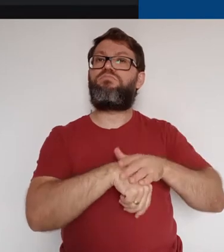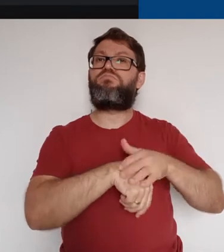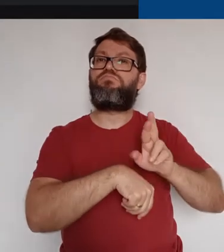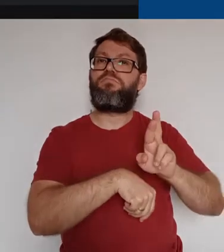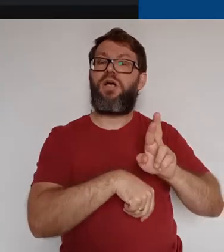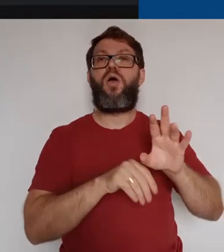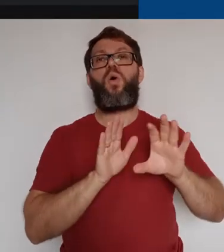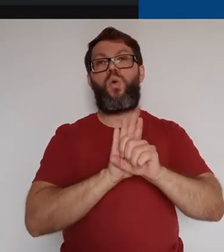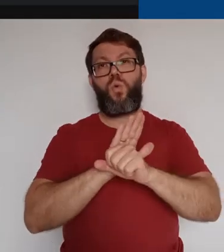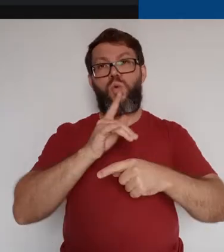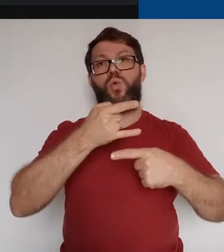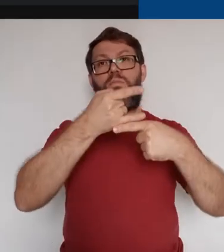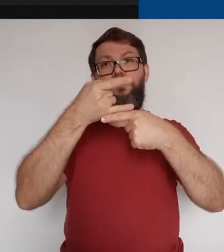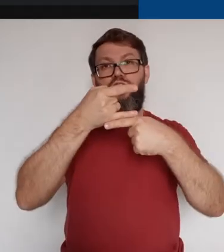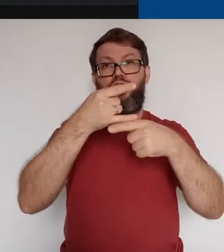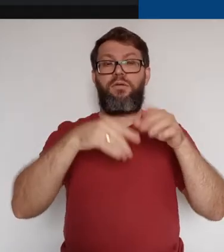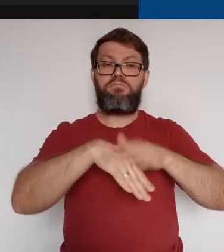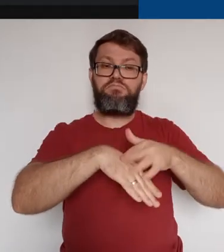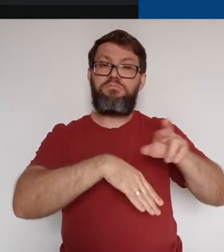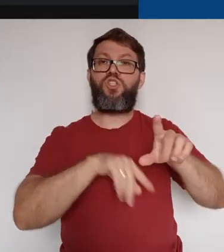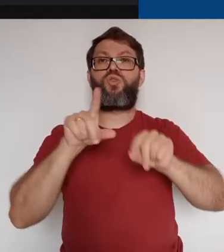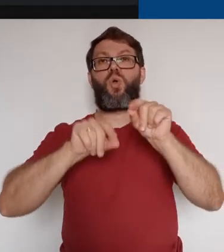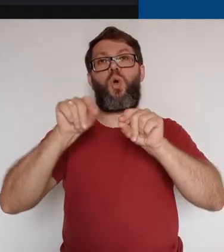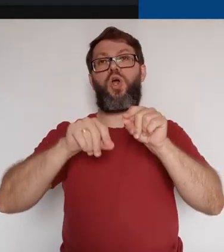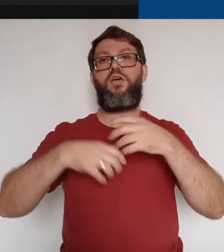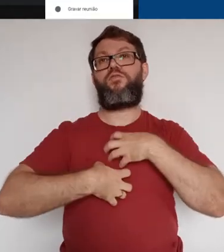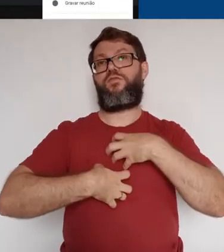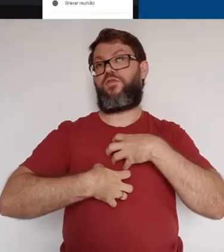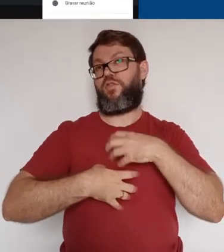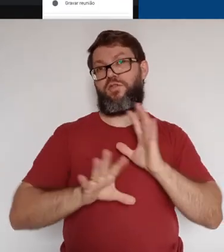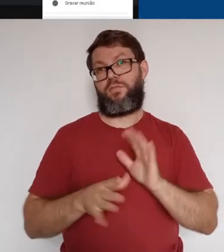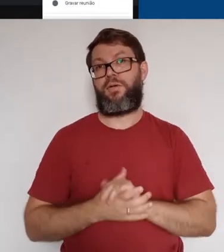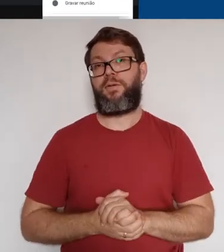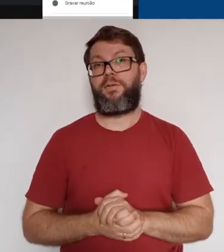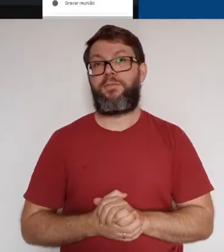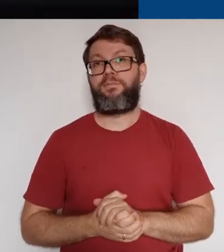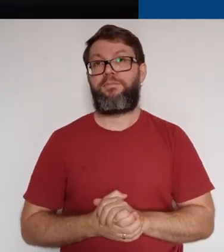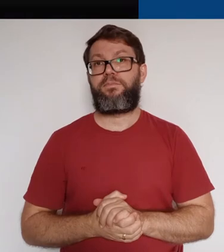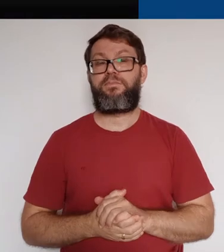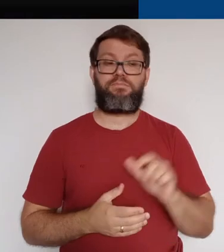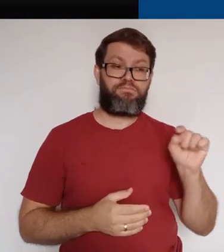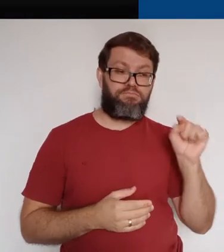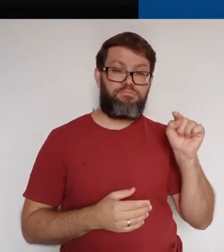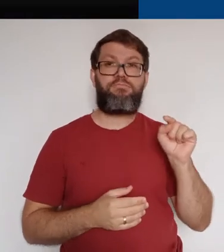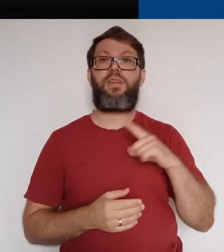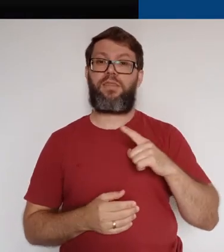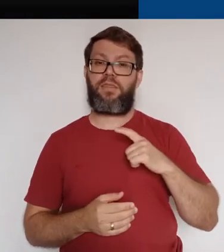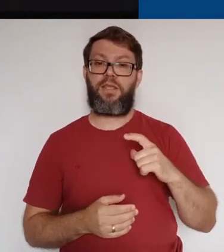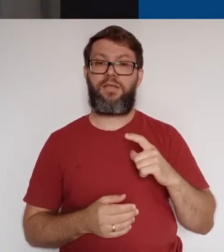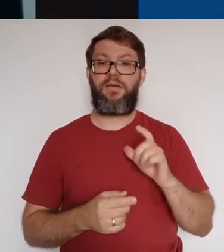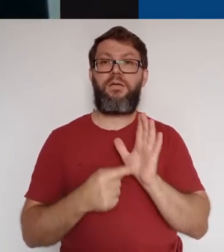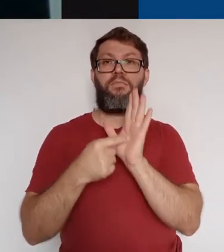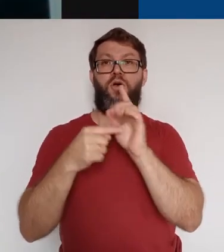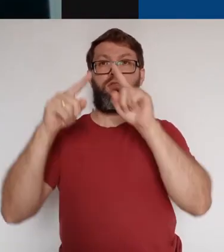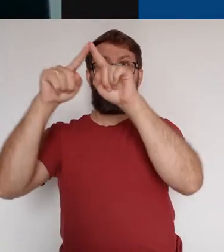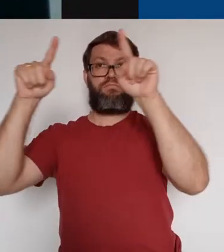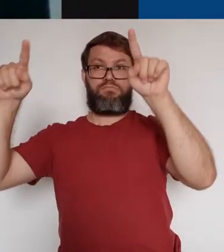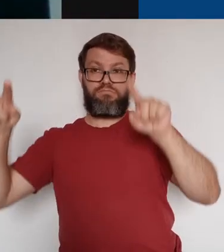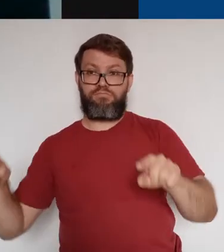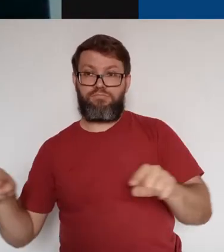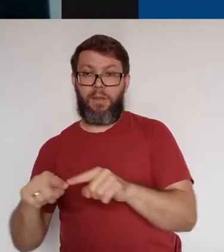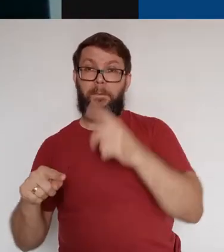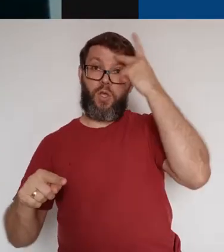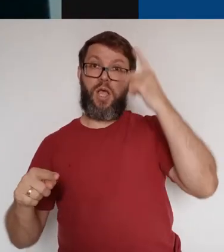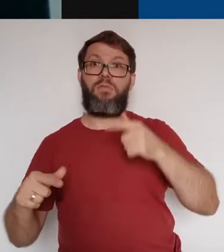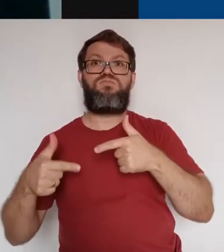o próprio Google Meet escolhe um dos layouts disponíveis. Na opção barra lateral, o Google Meet mostra o